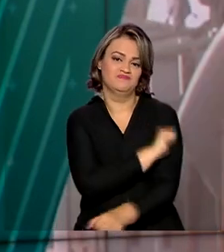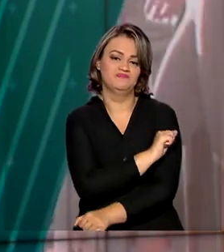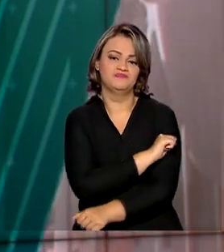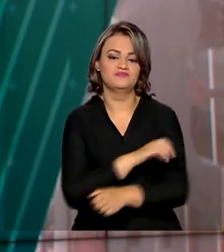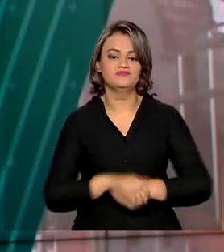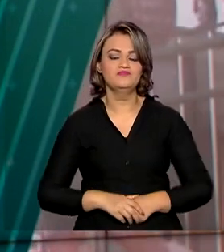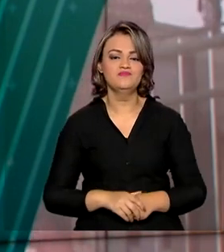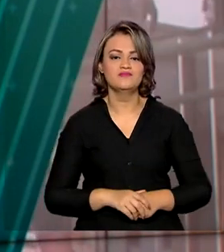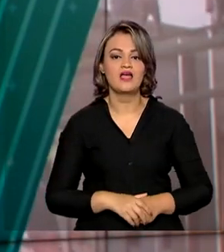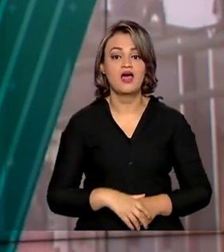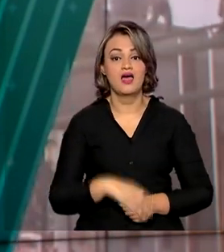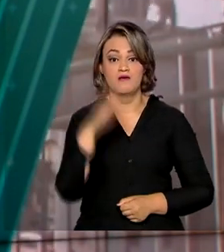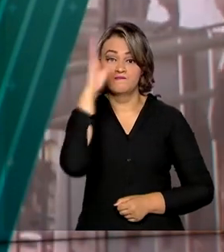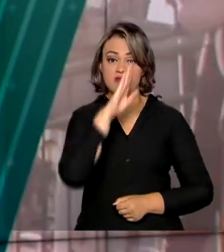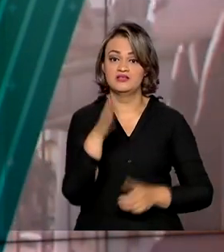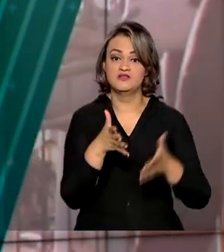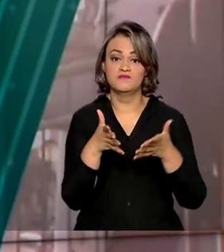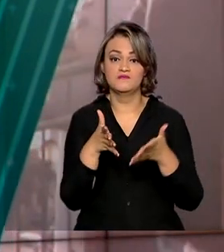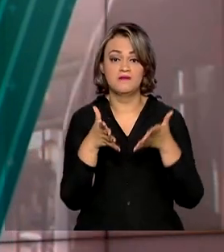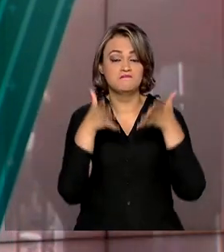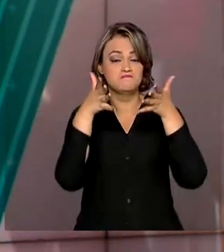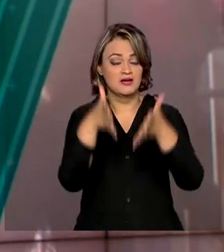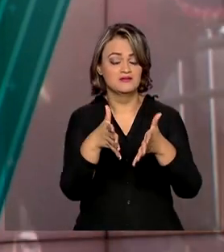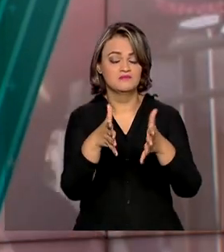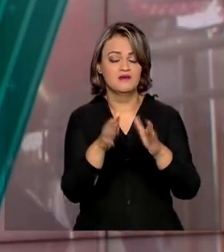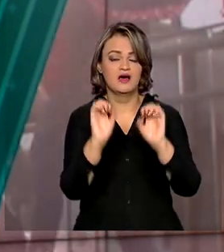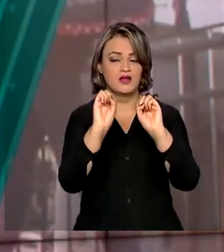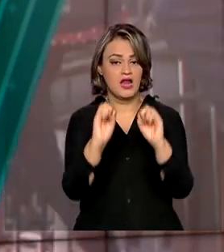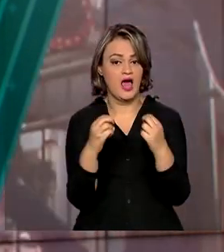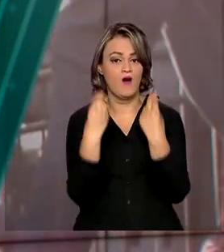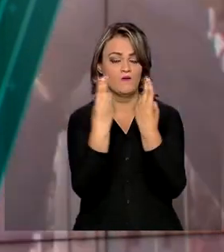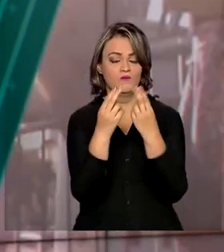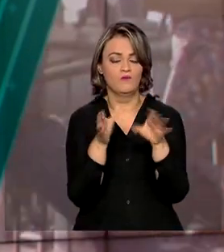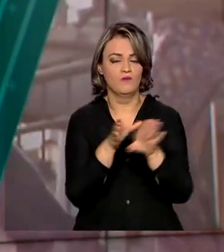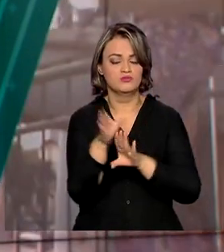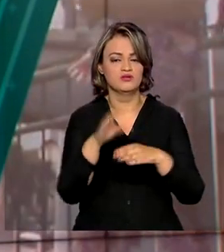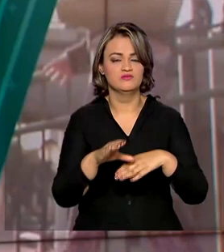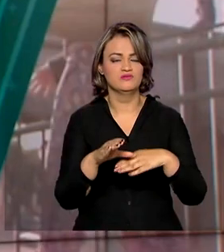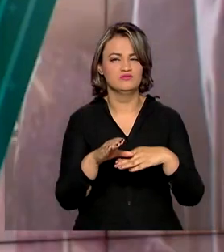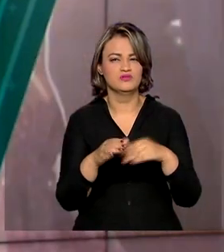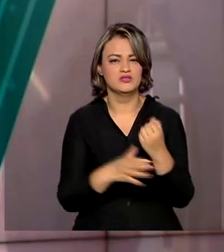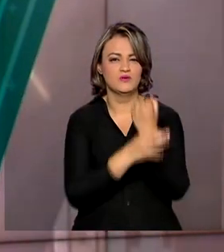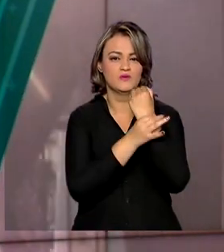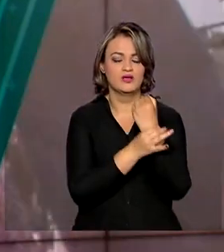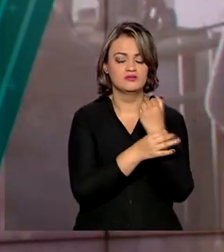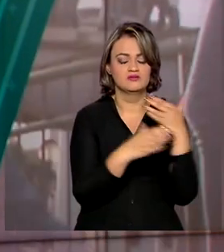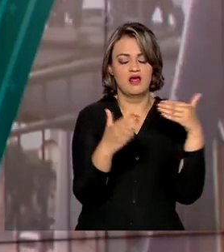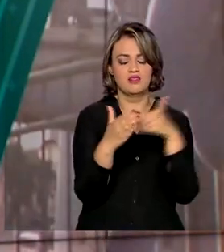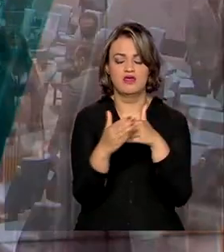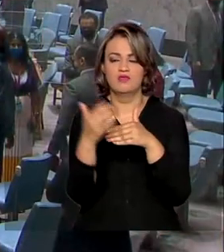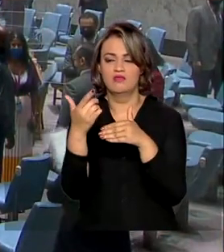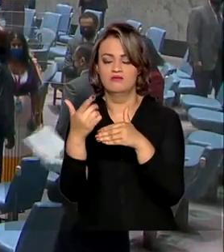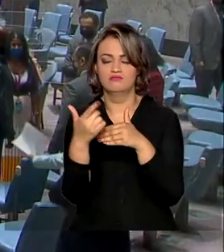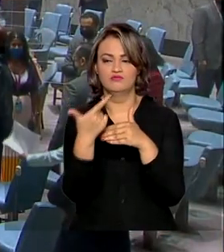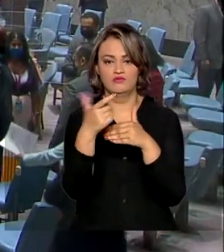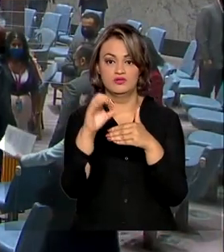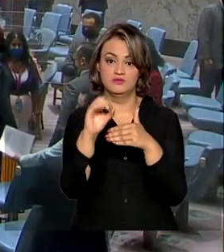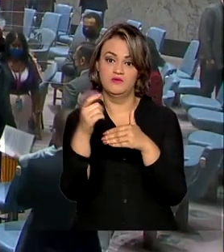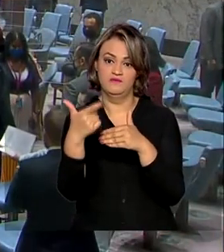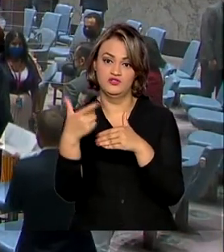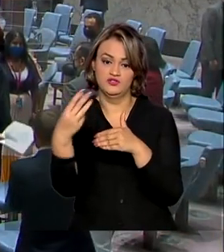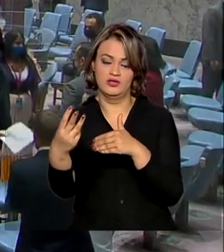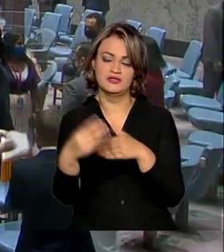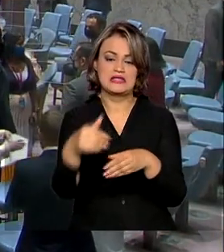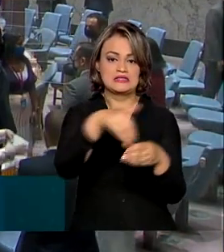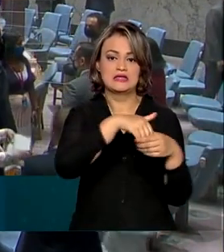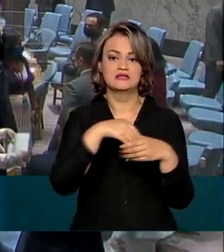O Brasil vai assumir uma vaga não permanente no Conselho de Segurança da ONU de 2022 a 2023. A eleição ocorreu